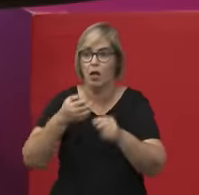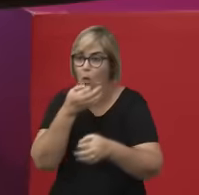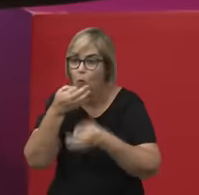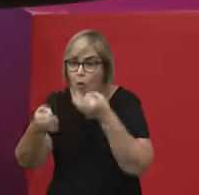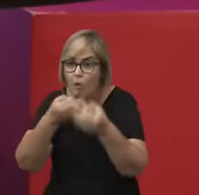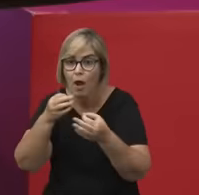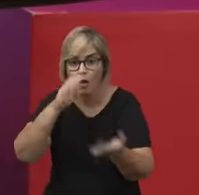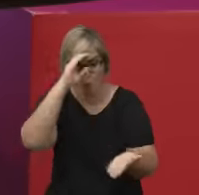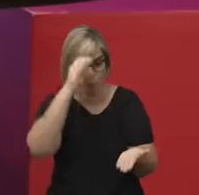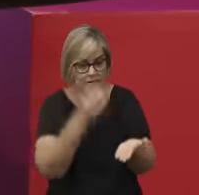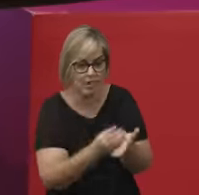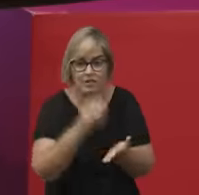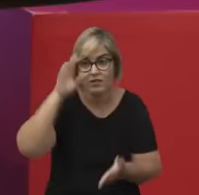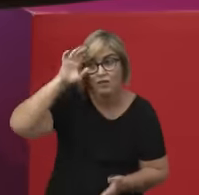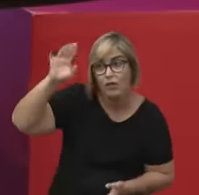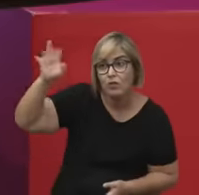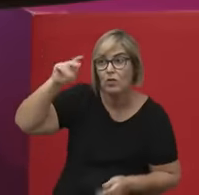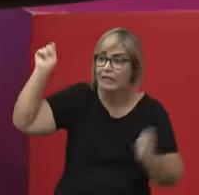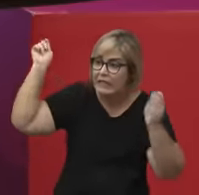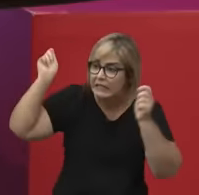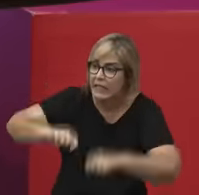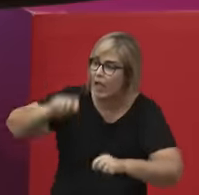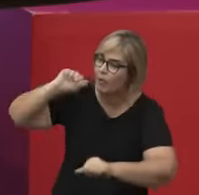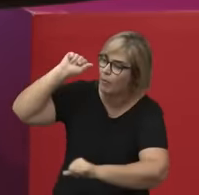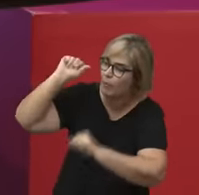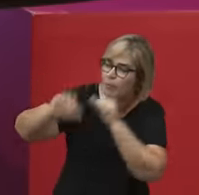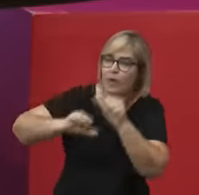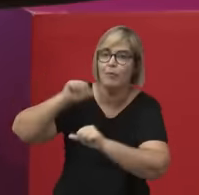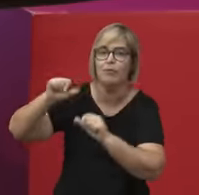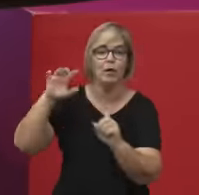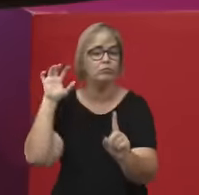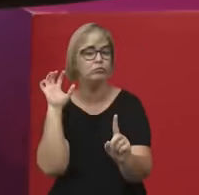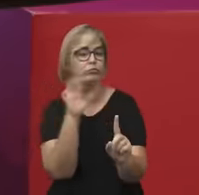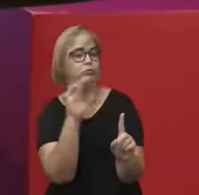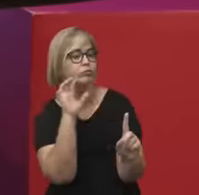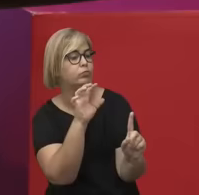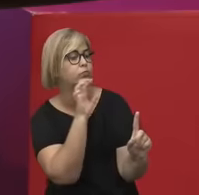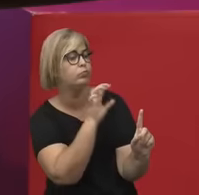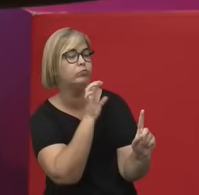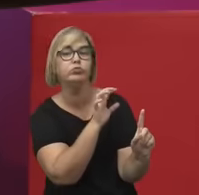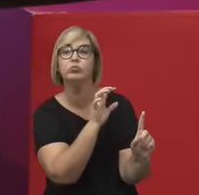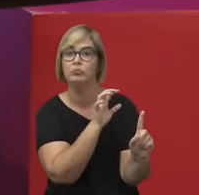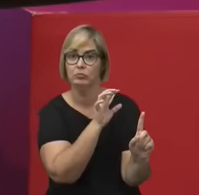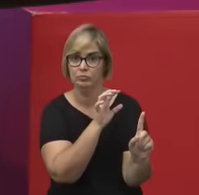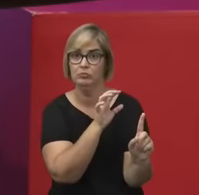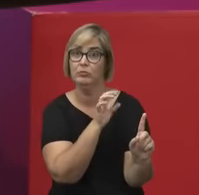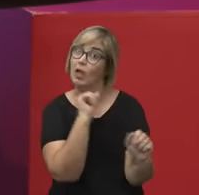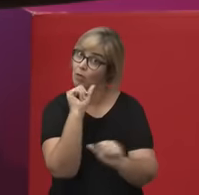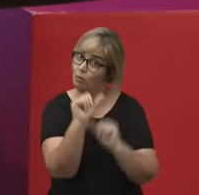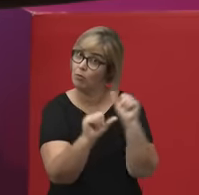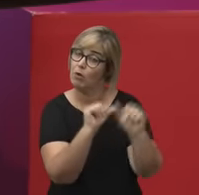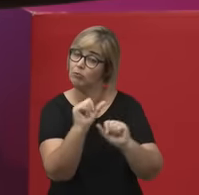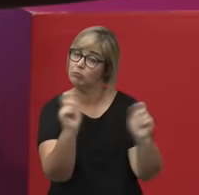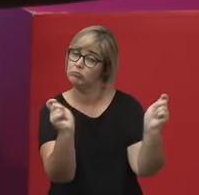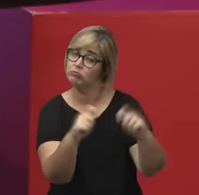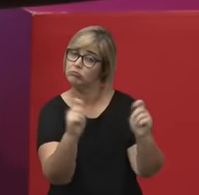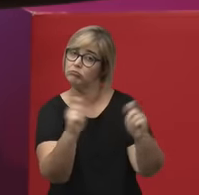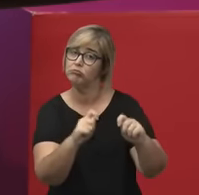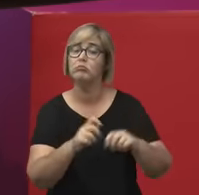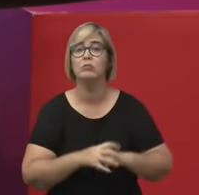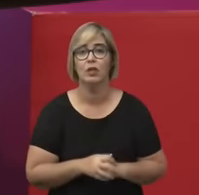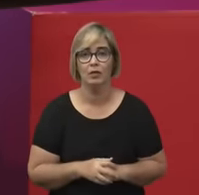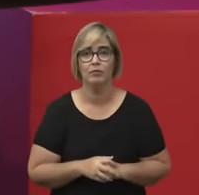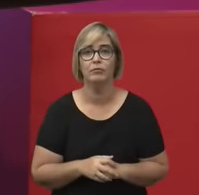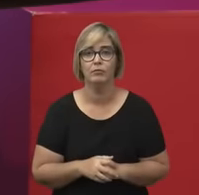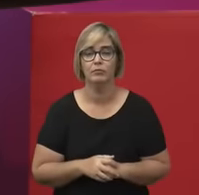tese filosófica é capaz de convencer outros de agir no mundo e causar uma diferença,